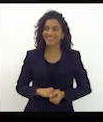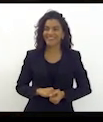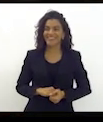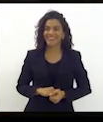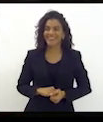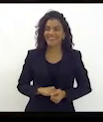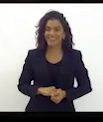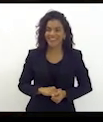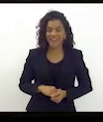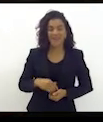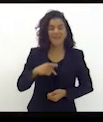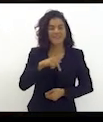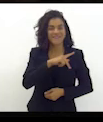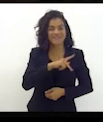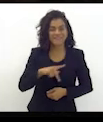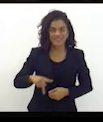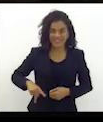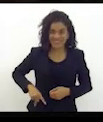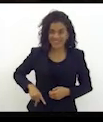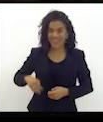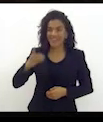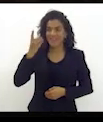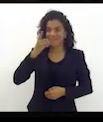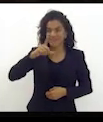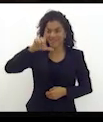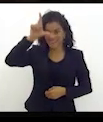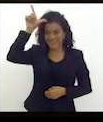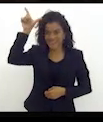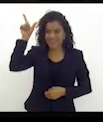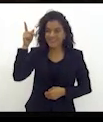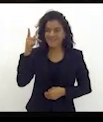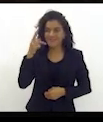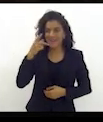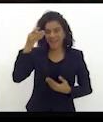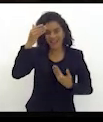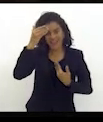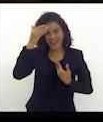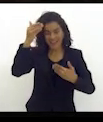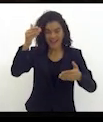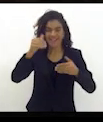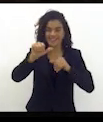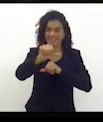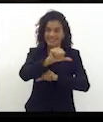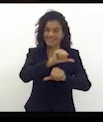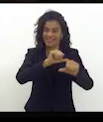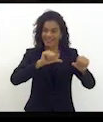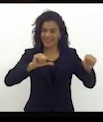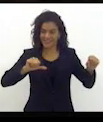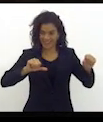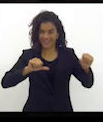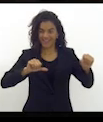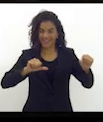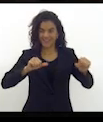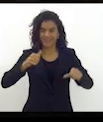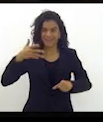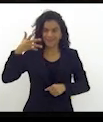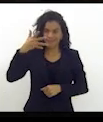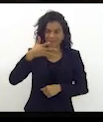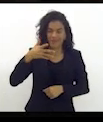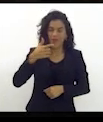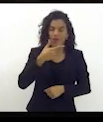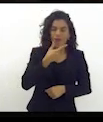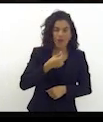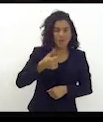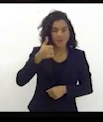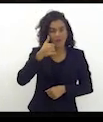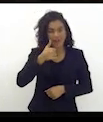Excelentíssimo senhor presidente, nobre deputado Luiz Paulo, agradeço a deferência de vossa excelência, senhoras e senhores que nos